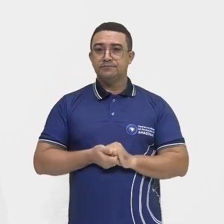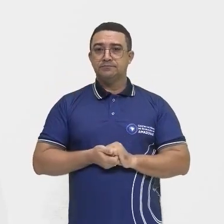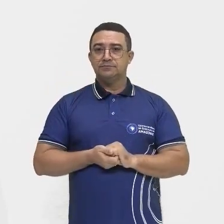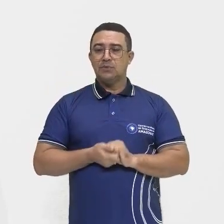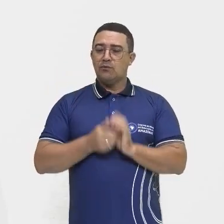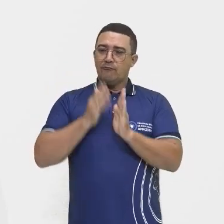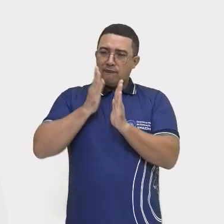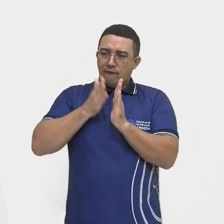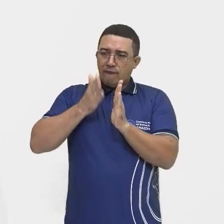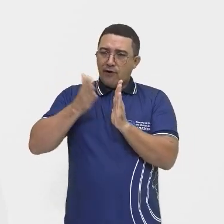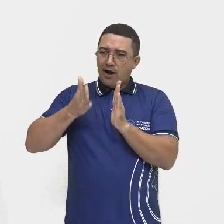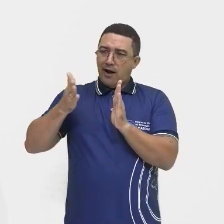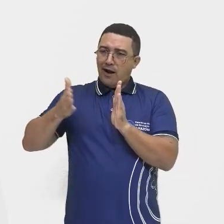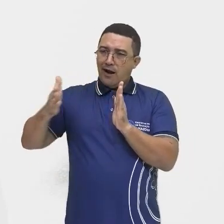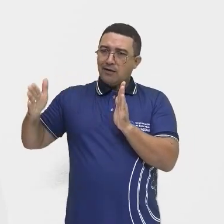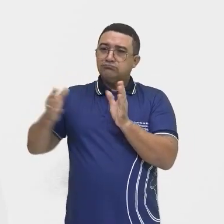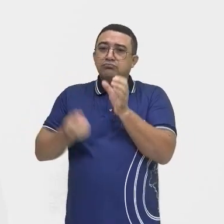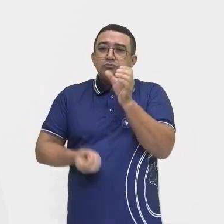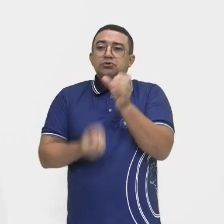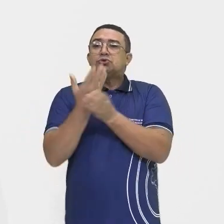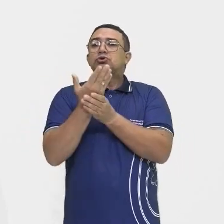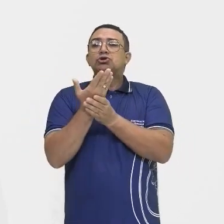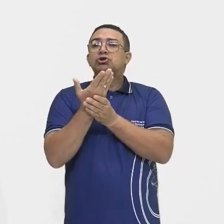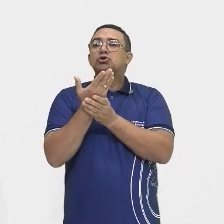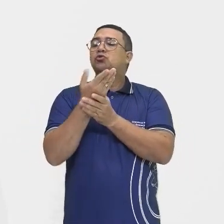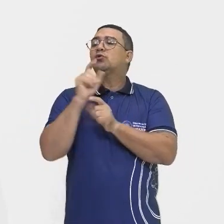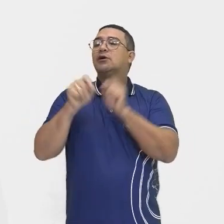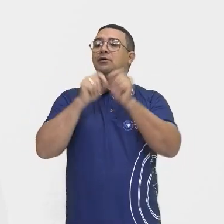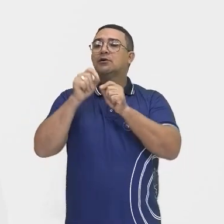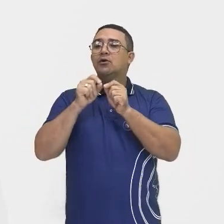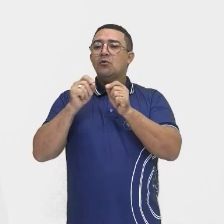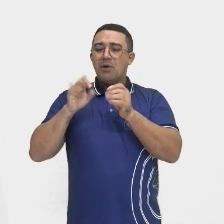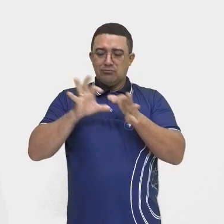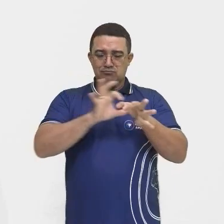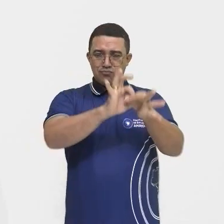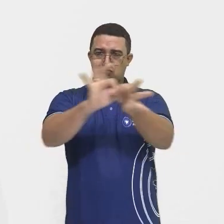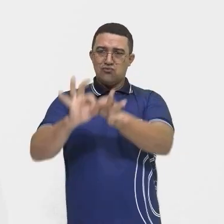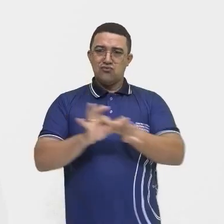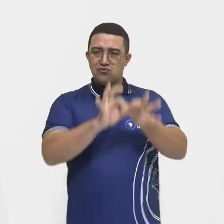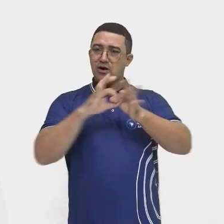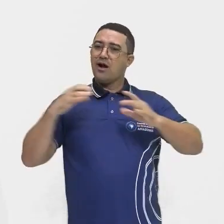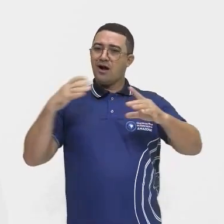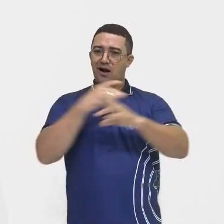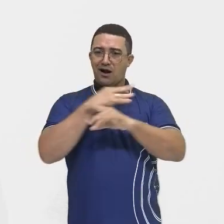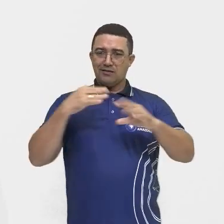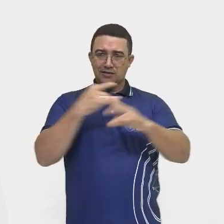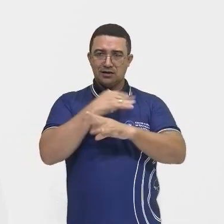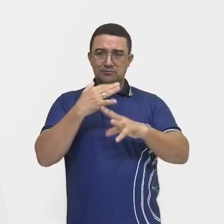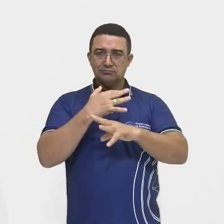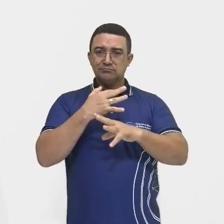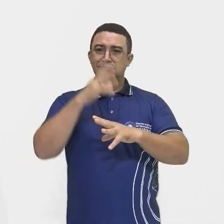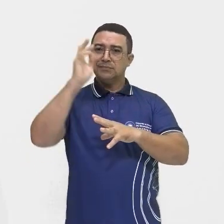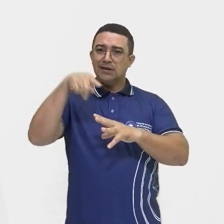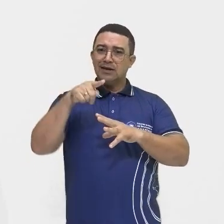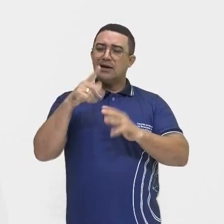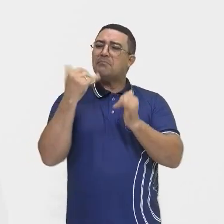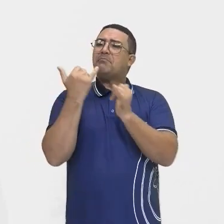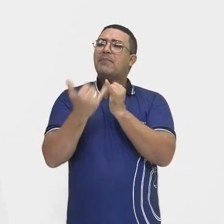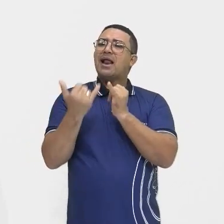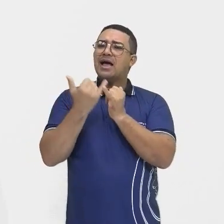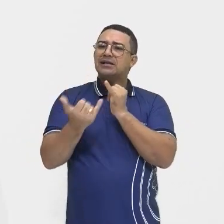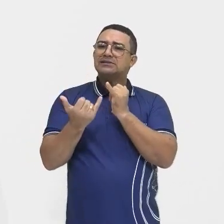fases, elas formaram ali uma rede urbana de padrão dendrítrico, que nada mais é como se fosse,